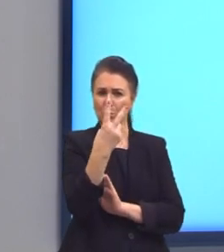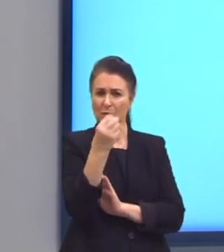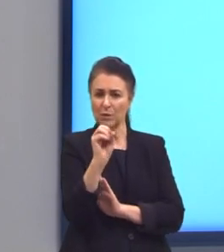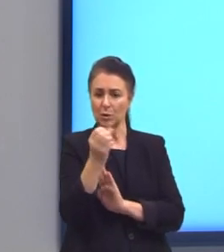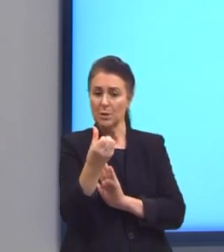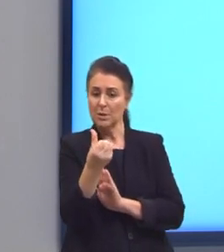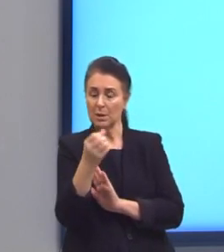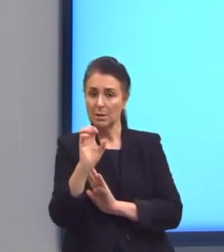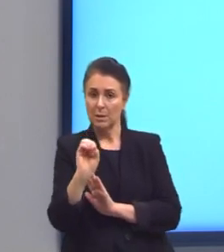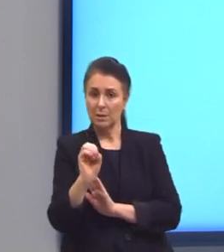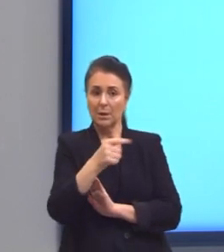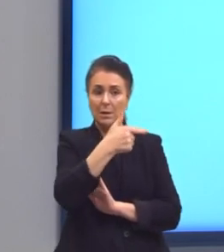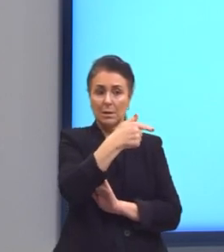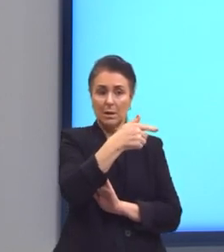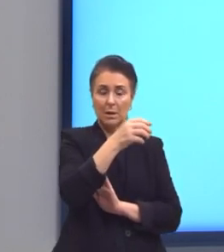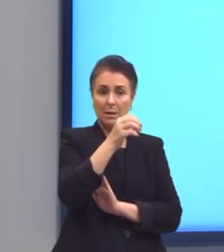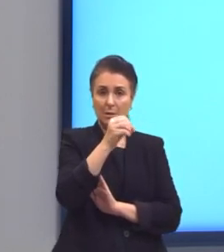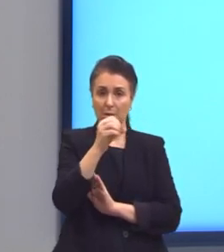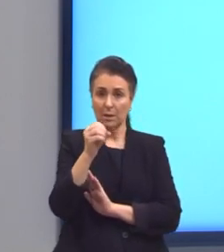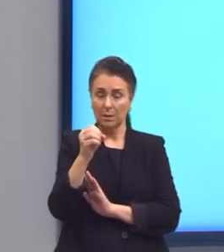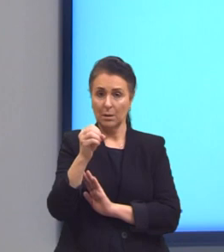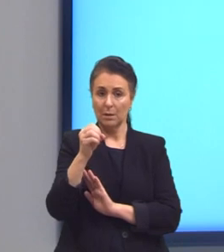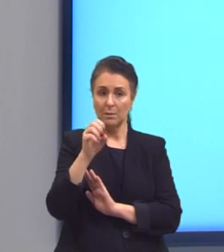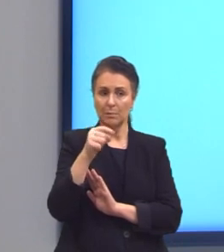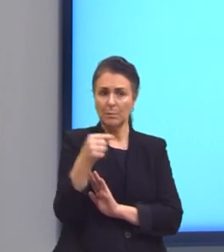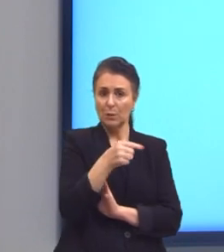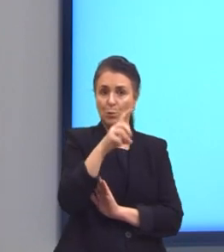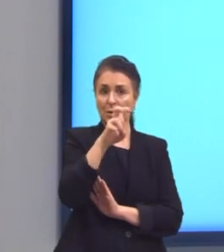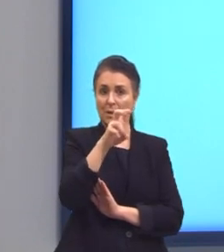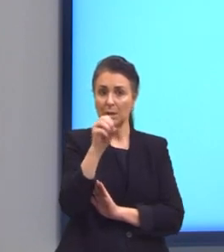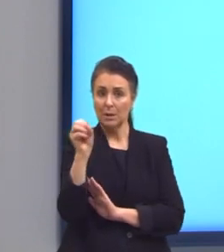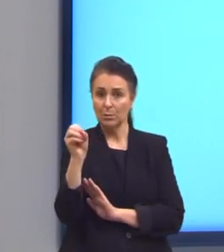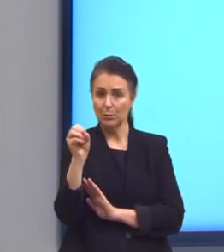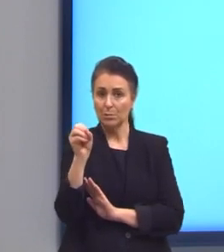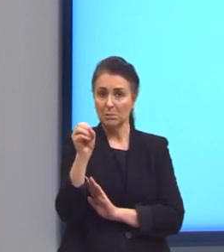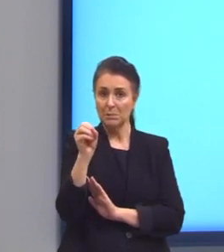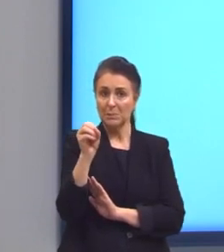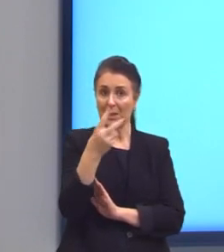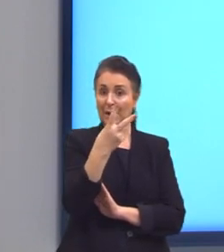700 menos 500 dá 200. Agora eu junto tudo.